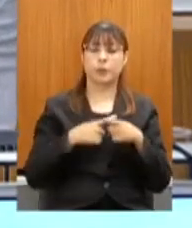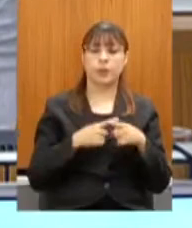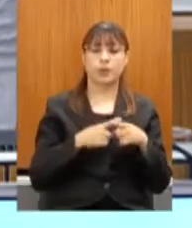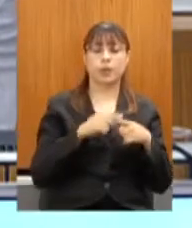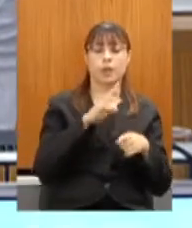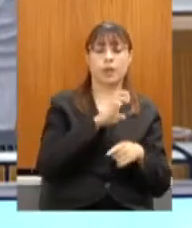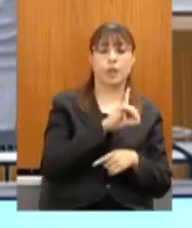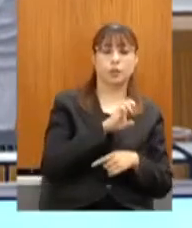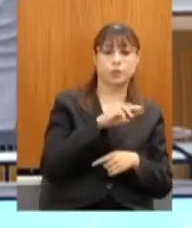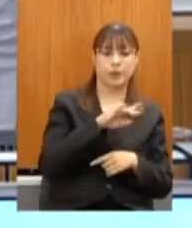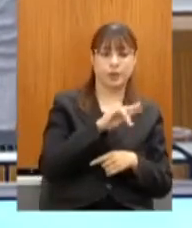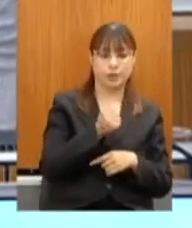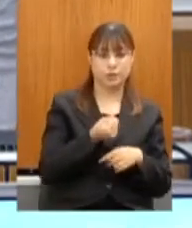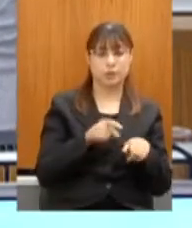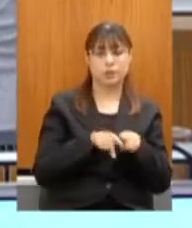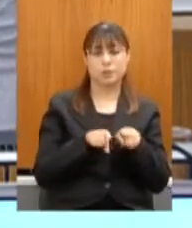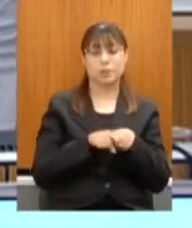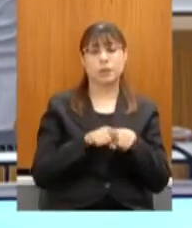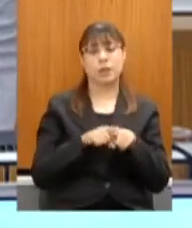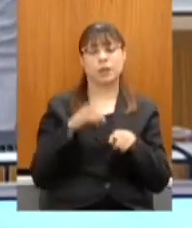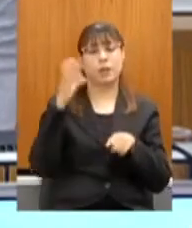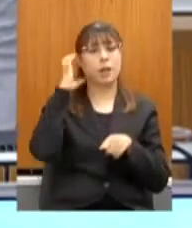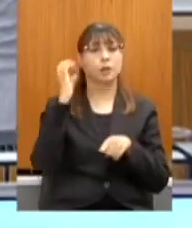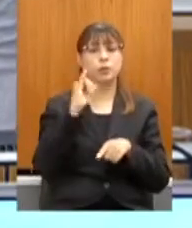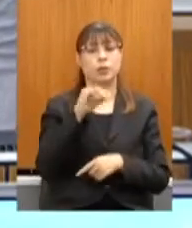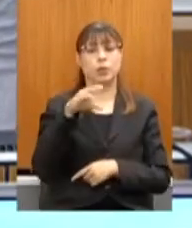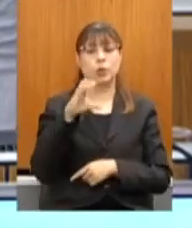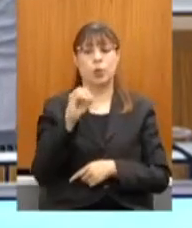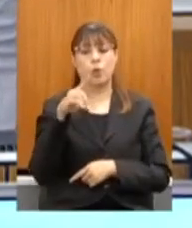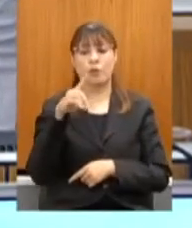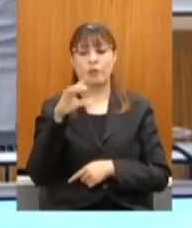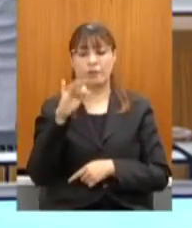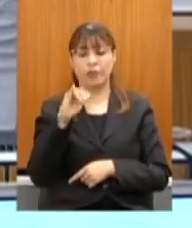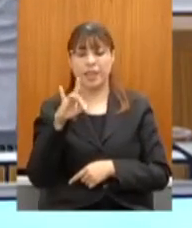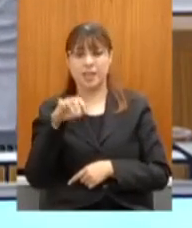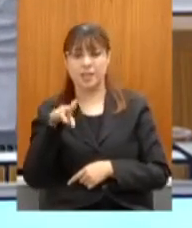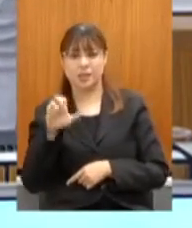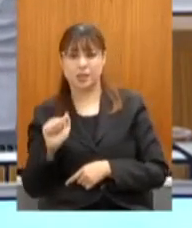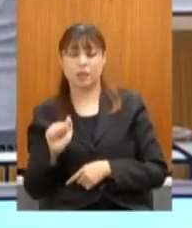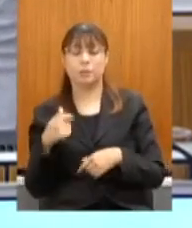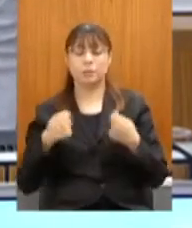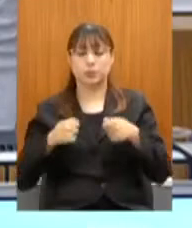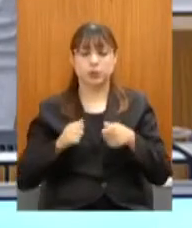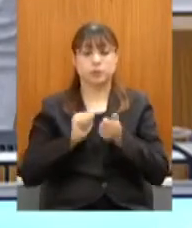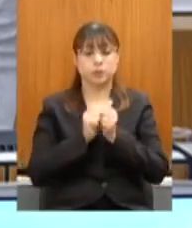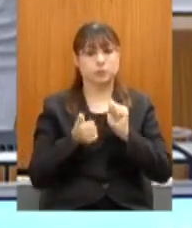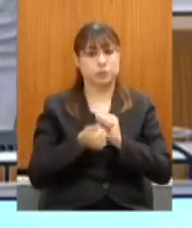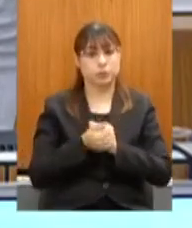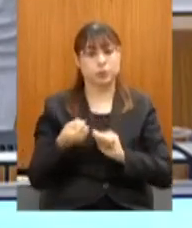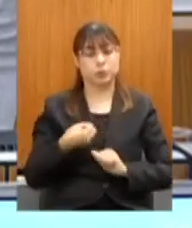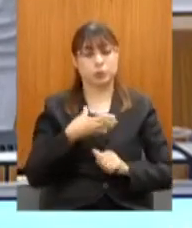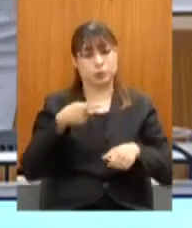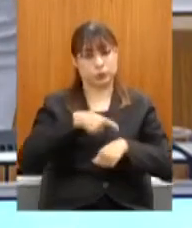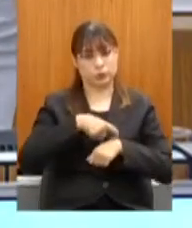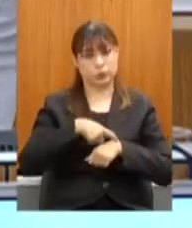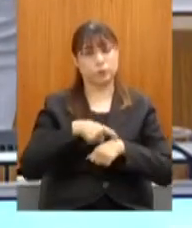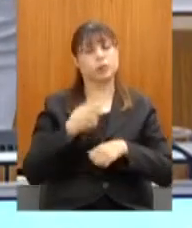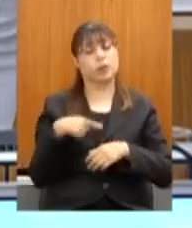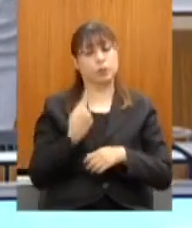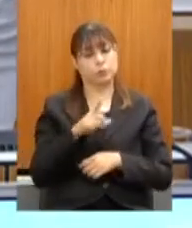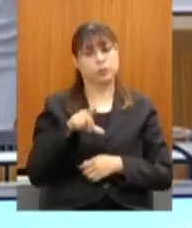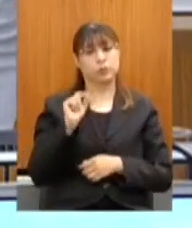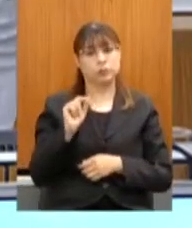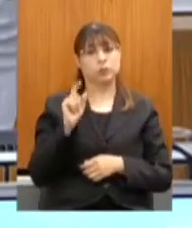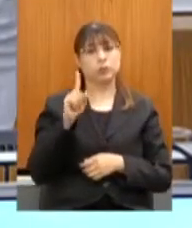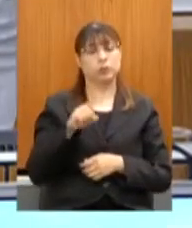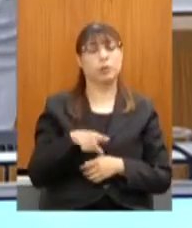precisam de um sopro para que ela se adapte aos novos tempos. E a nossa opção, então, foi por trazer o